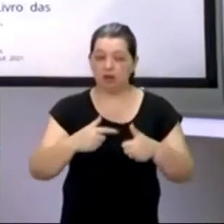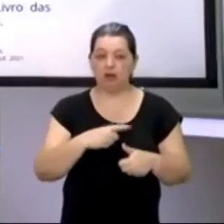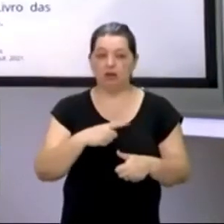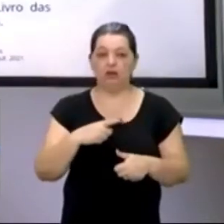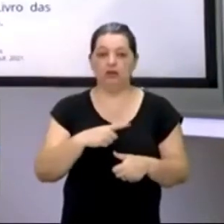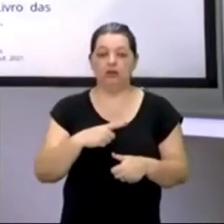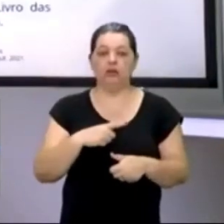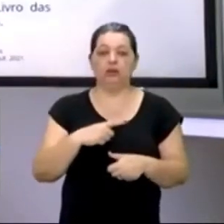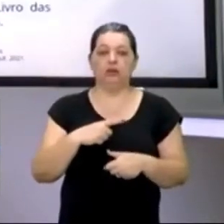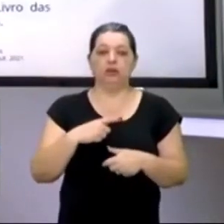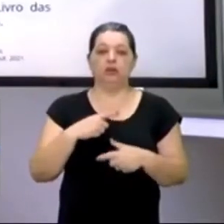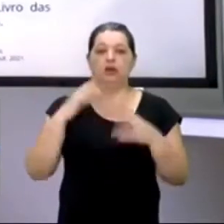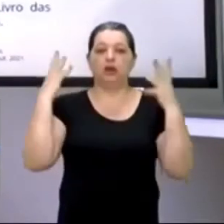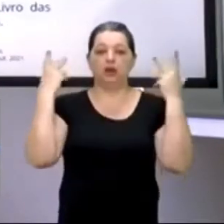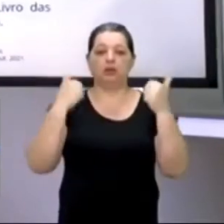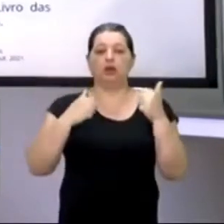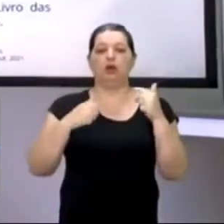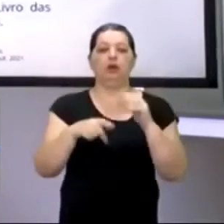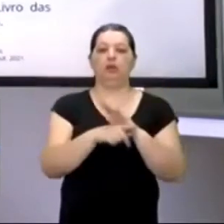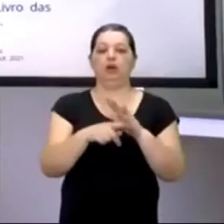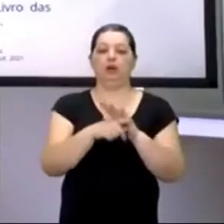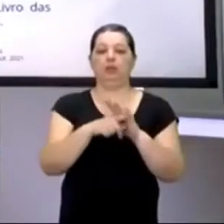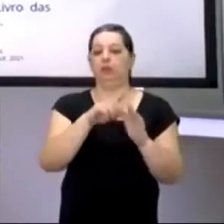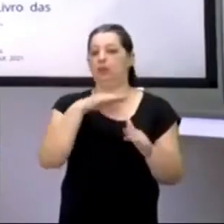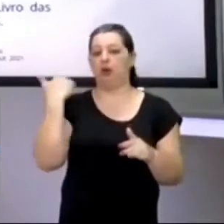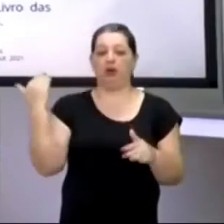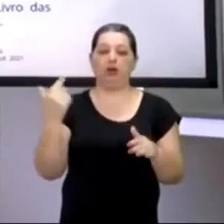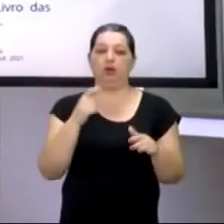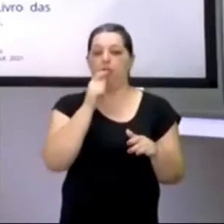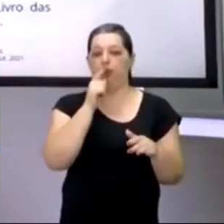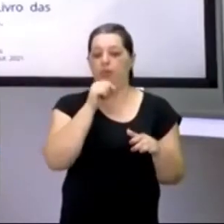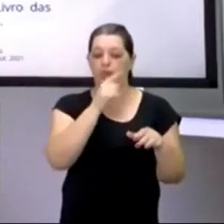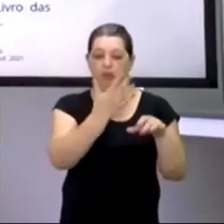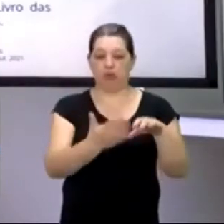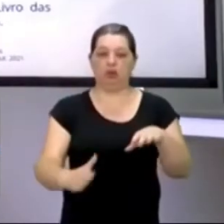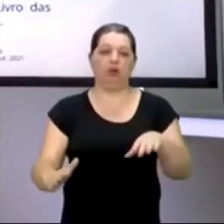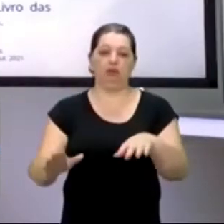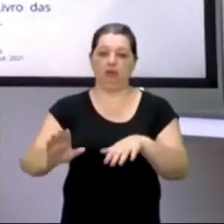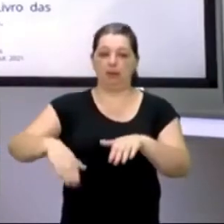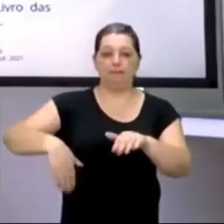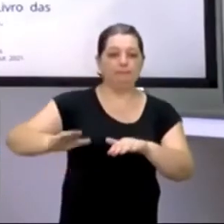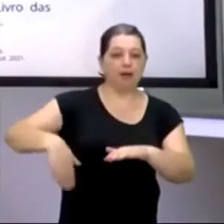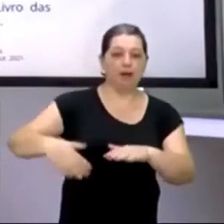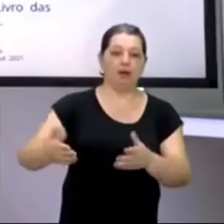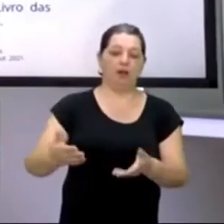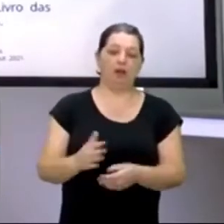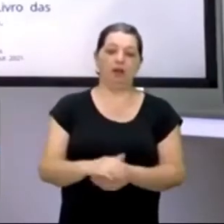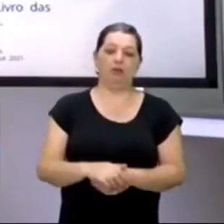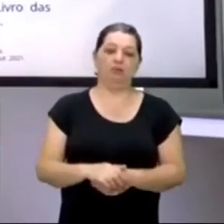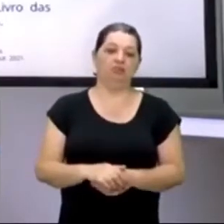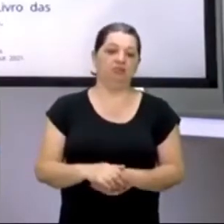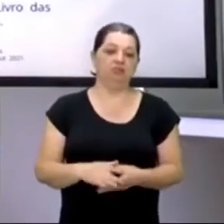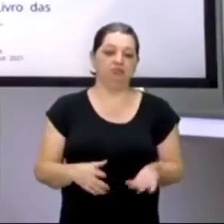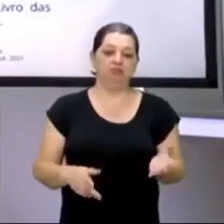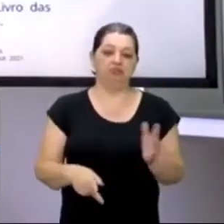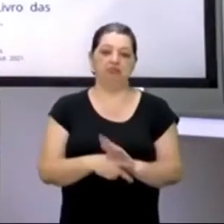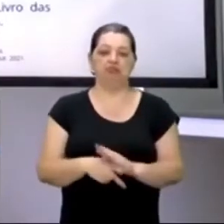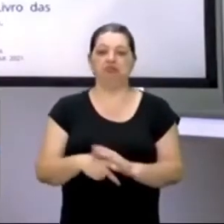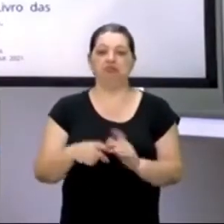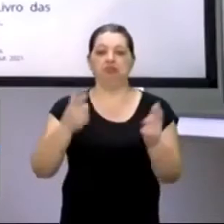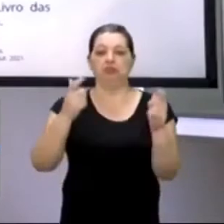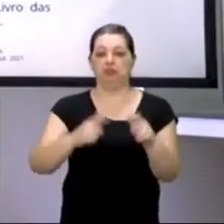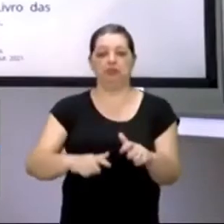morreu afogado em uma praia, sei lá, em Ilhéus,